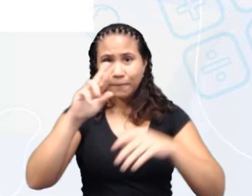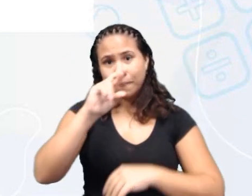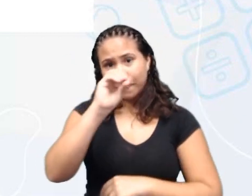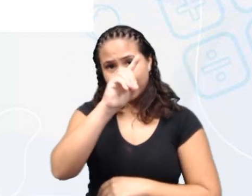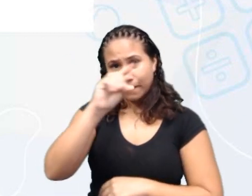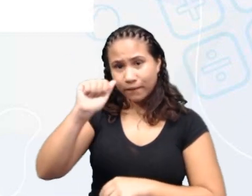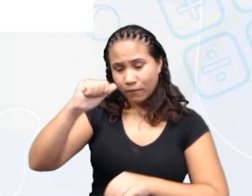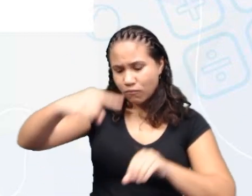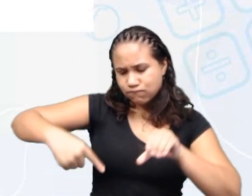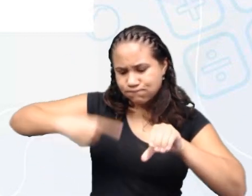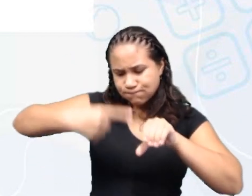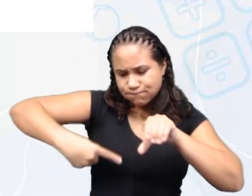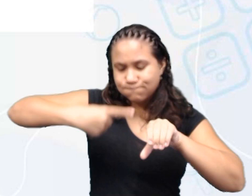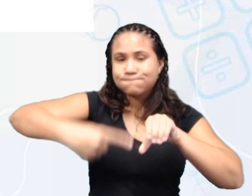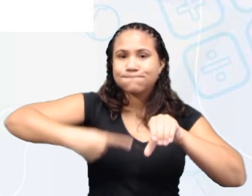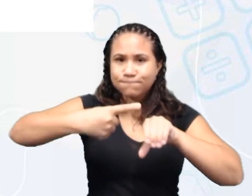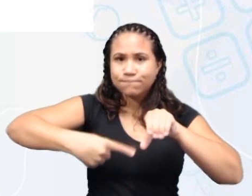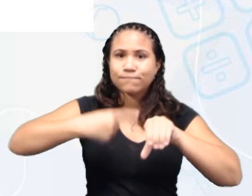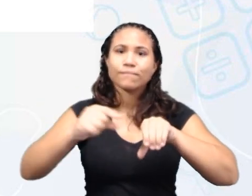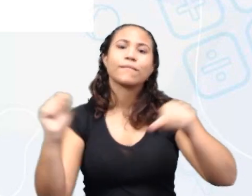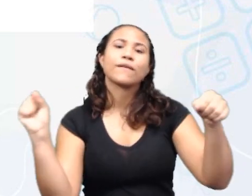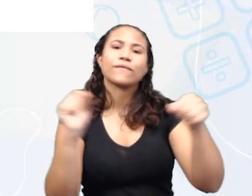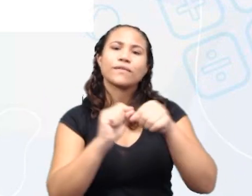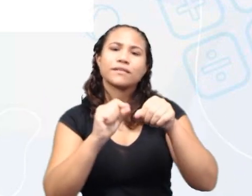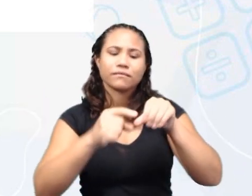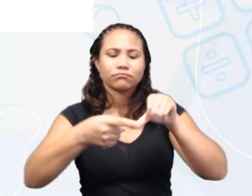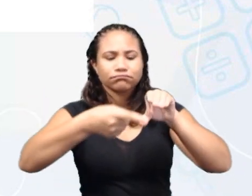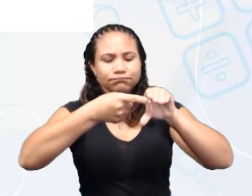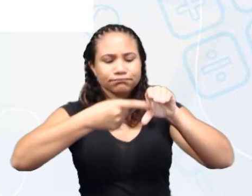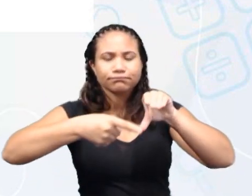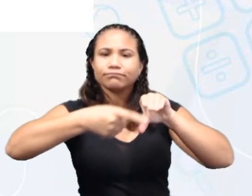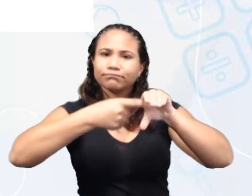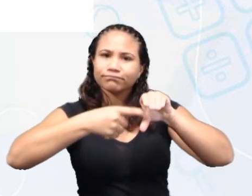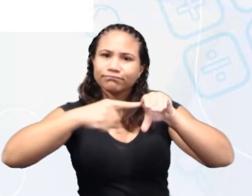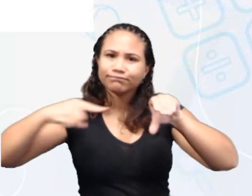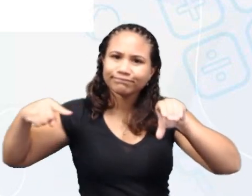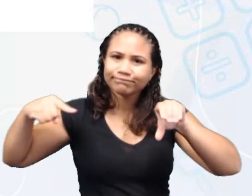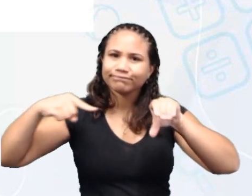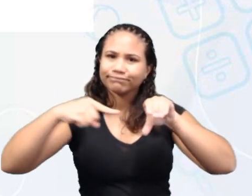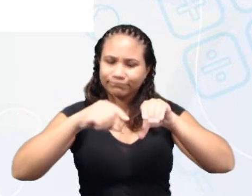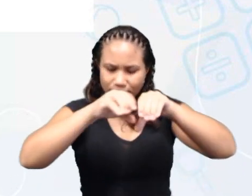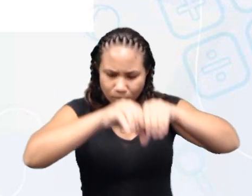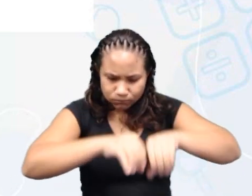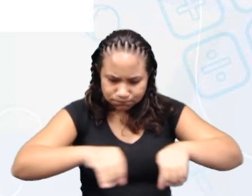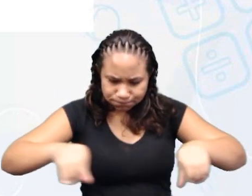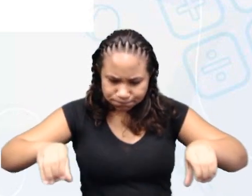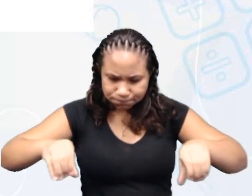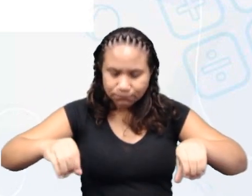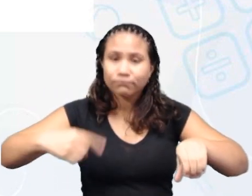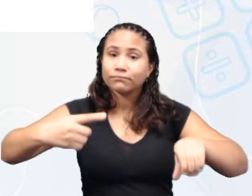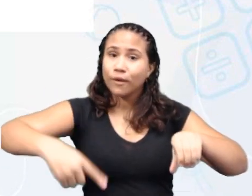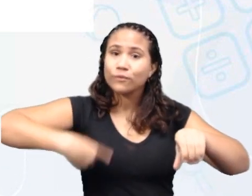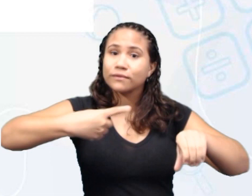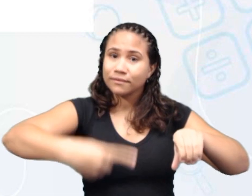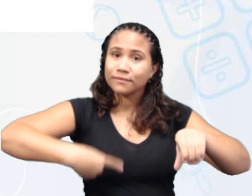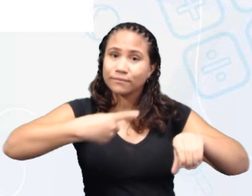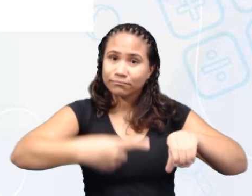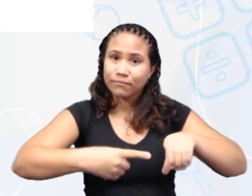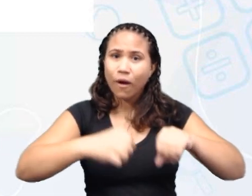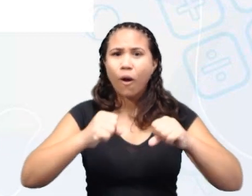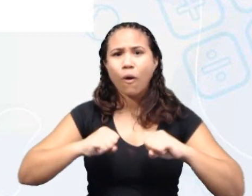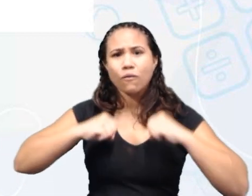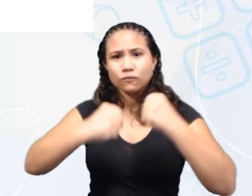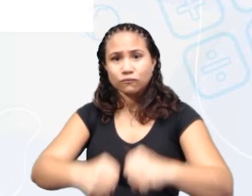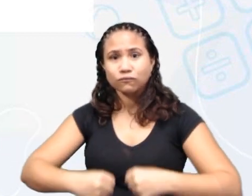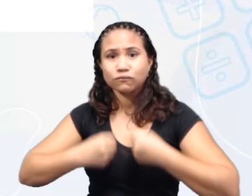com o eixo é um dispositivo circular preso em uma barra rígida no centro. Uma força